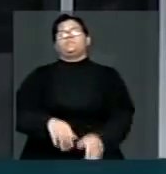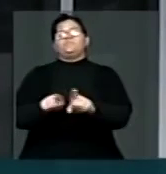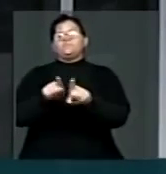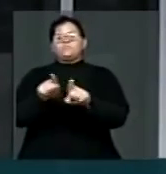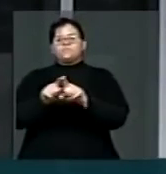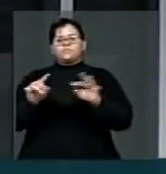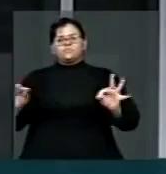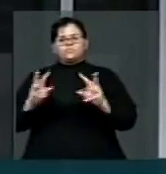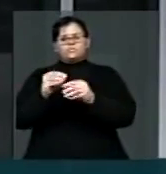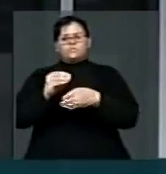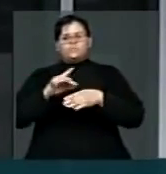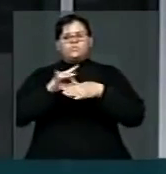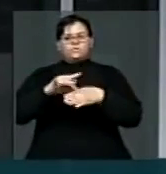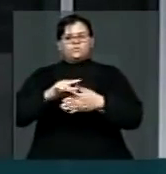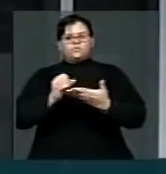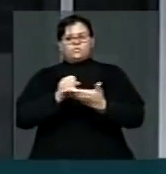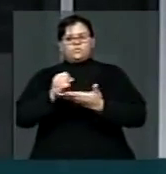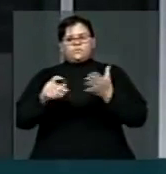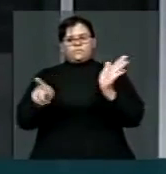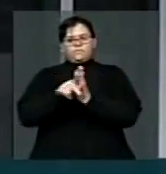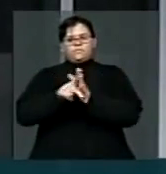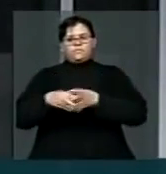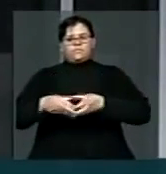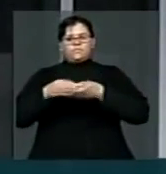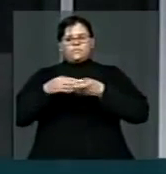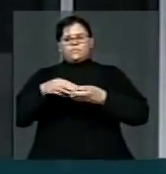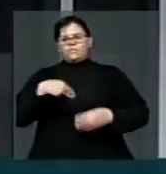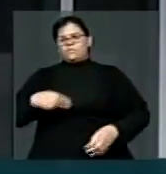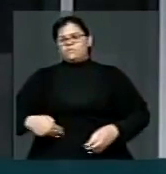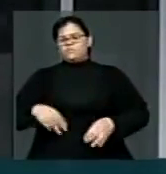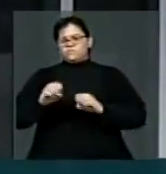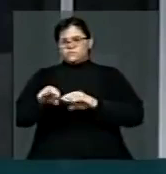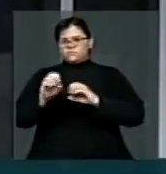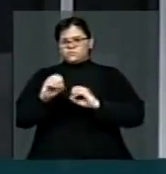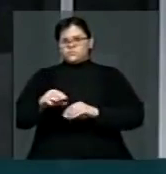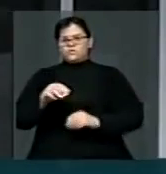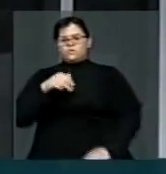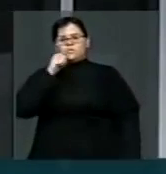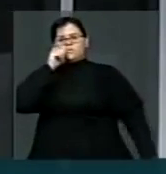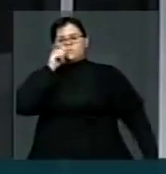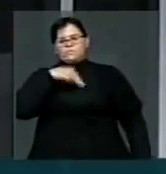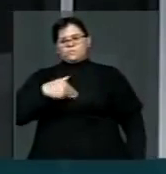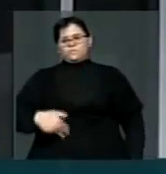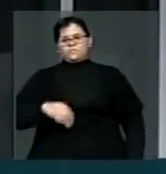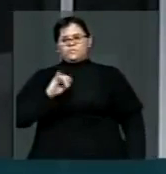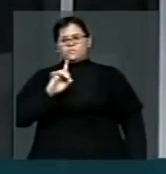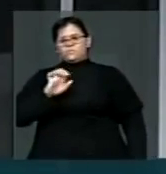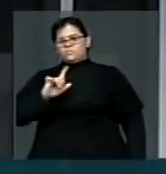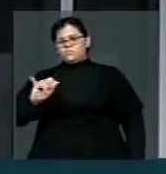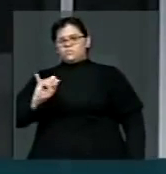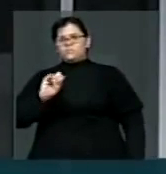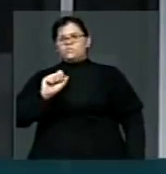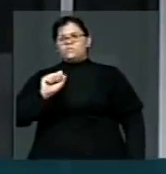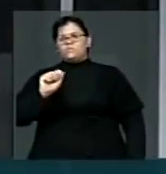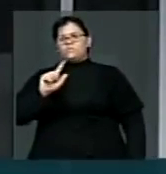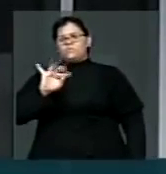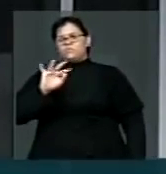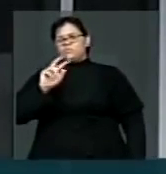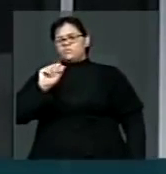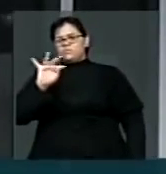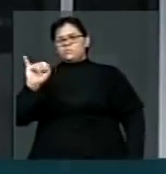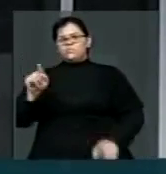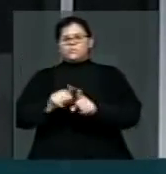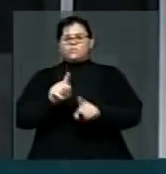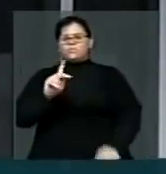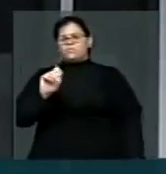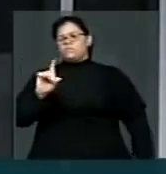líderes da base, os ministros da educação, a ministra Ideli, o ministro Padilha, que